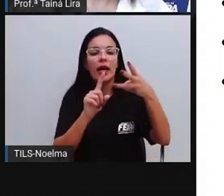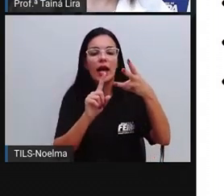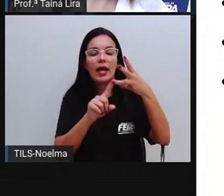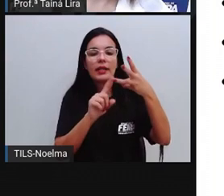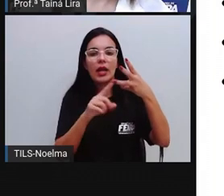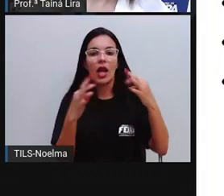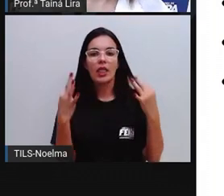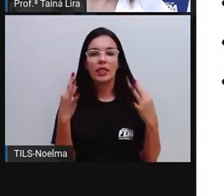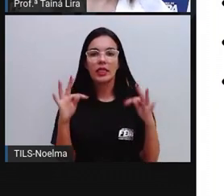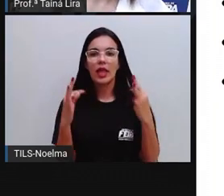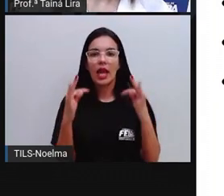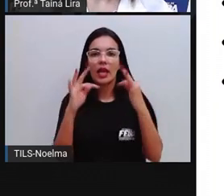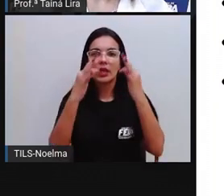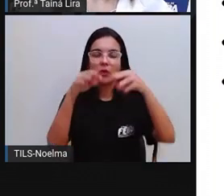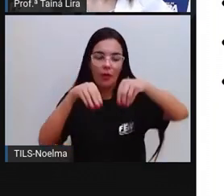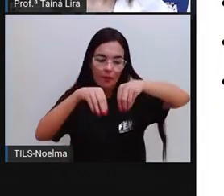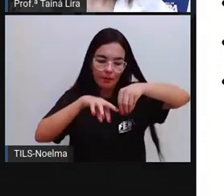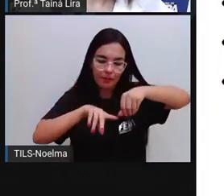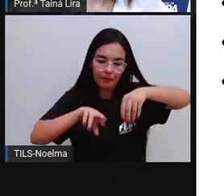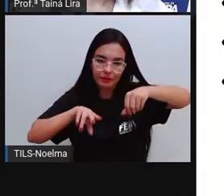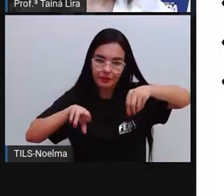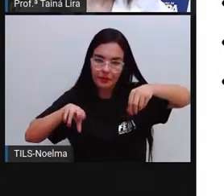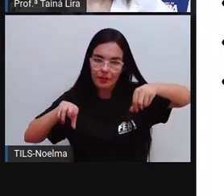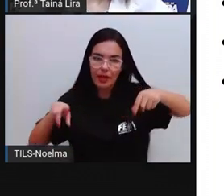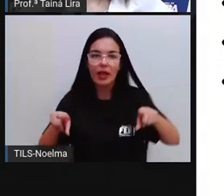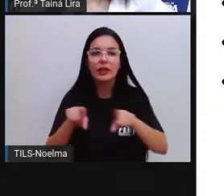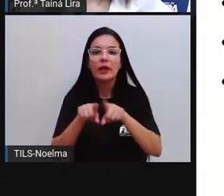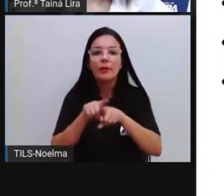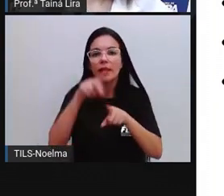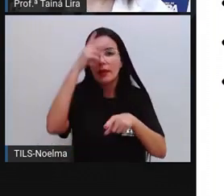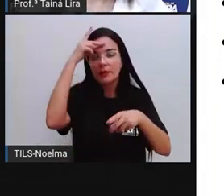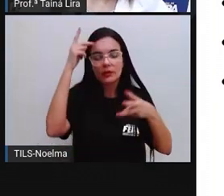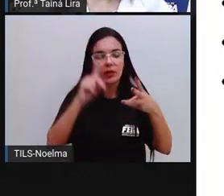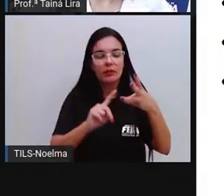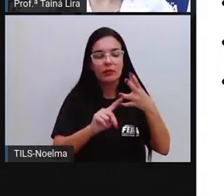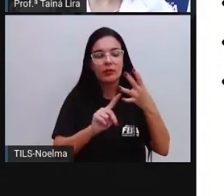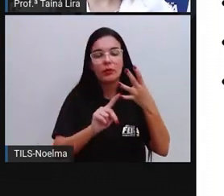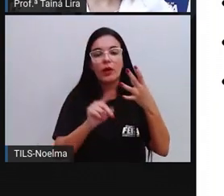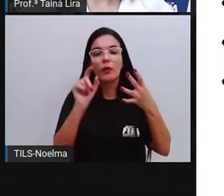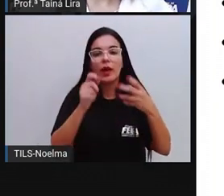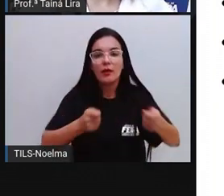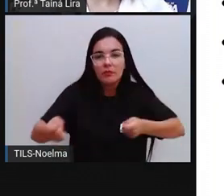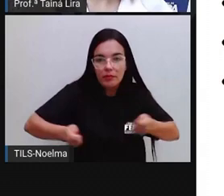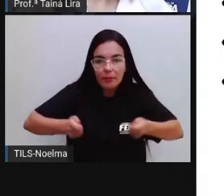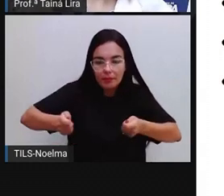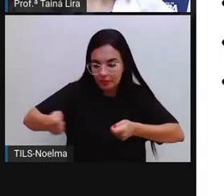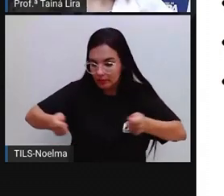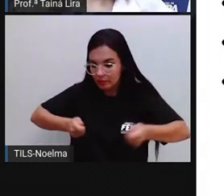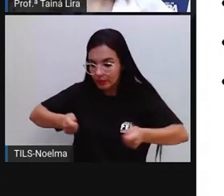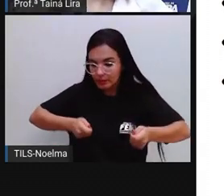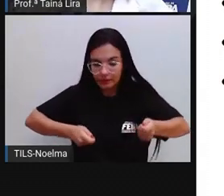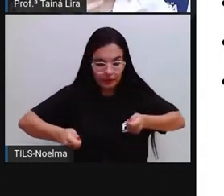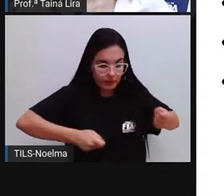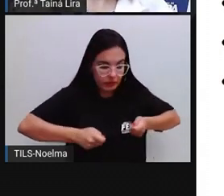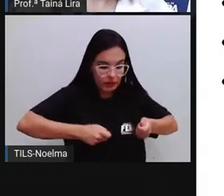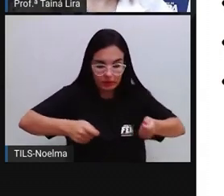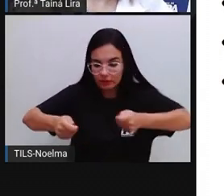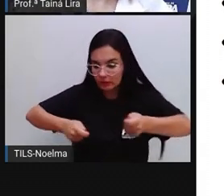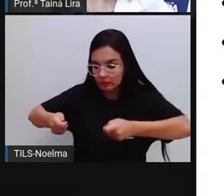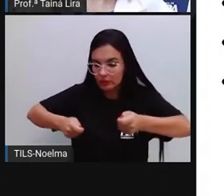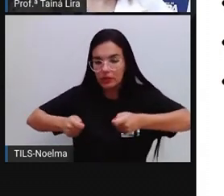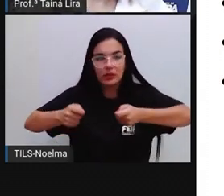auxilia ali o engenheiro, o garimpeiro, o garimpeiro que já é ali um trabalho, né, mais informal na área do